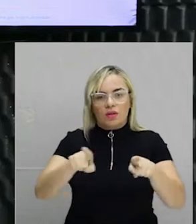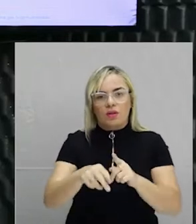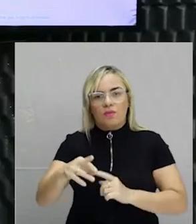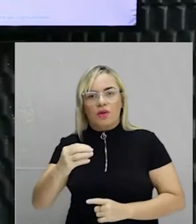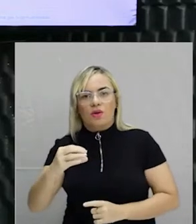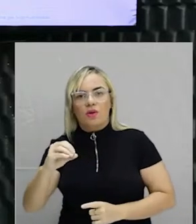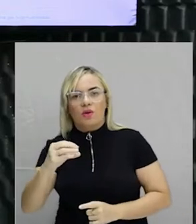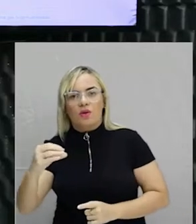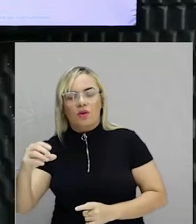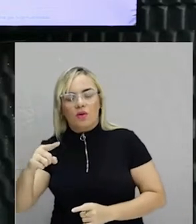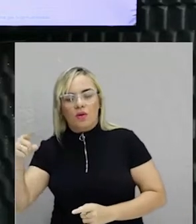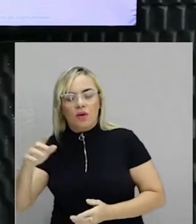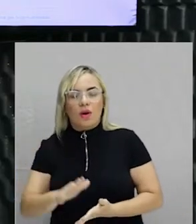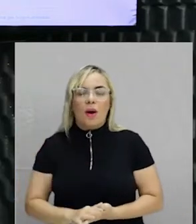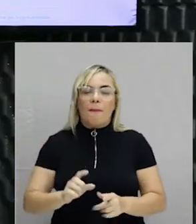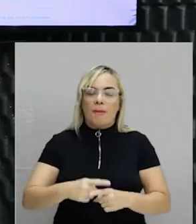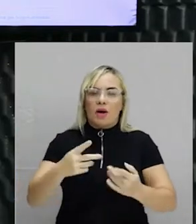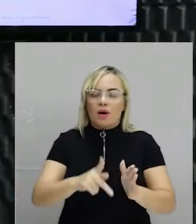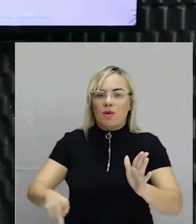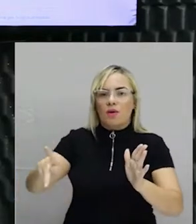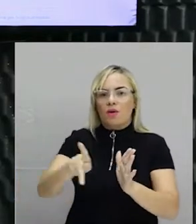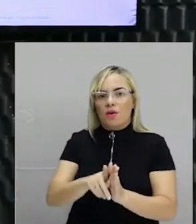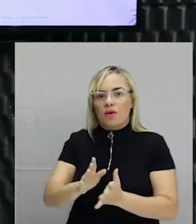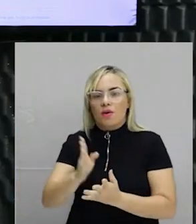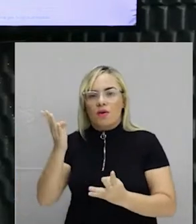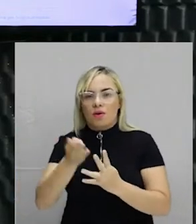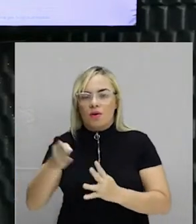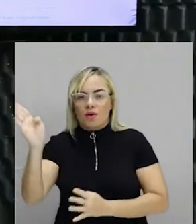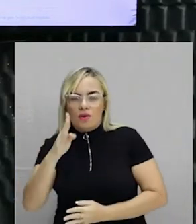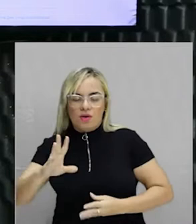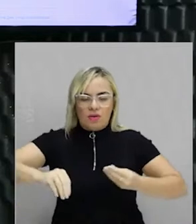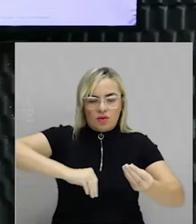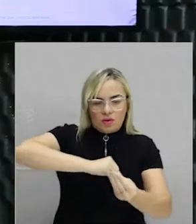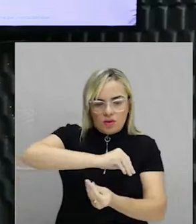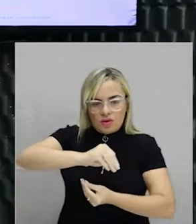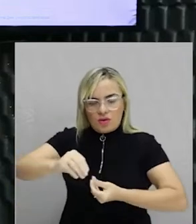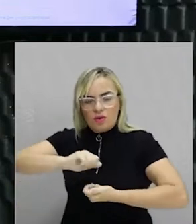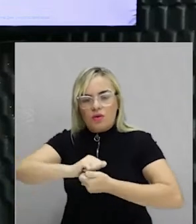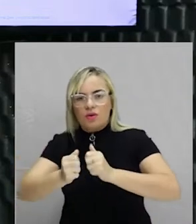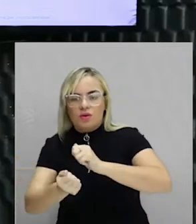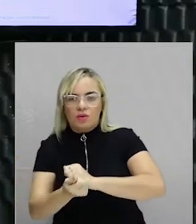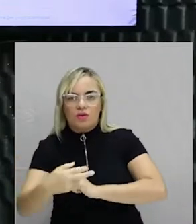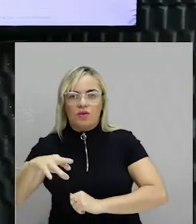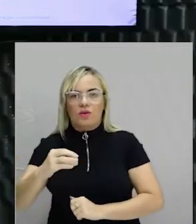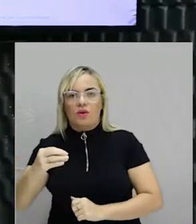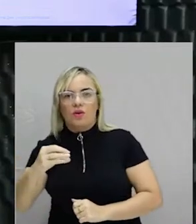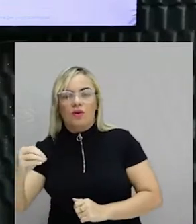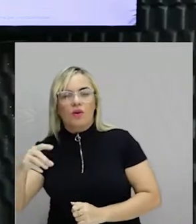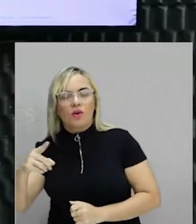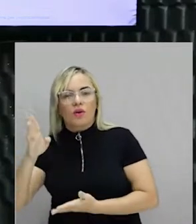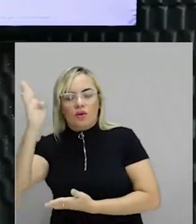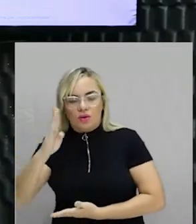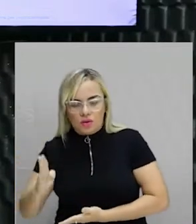Brasileiro é uma mistura do Barroco Europeu com uma adaptação do rococó no Brasil, que veio junto